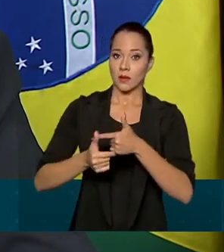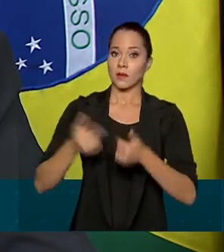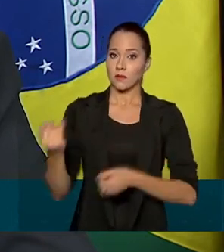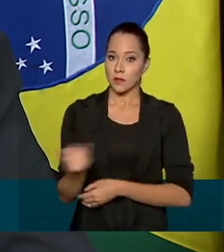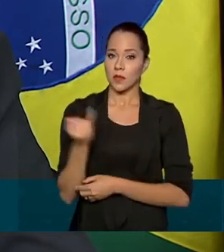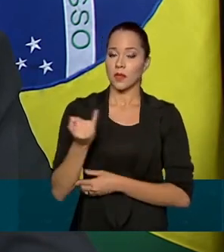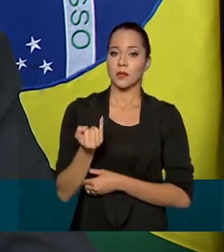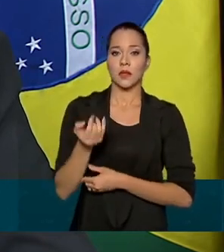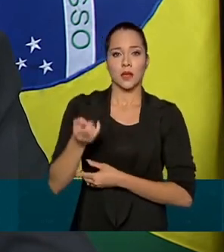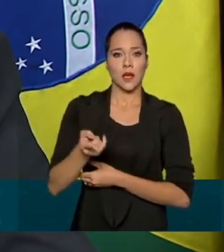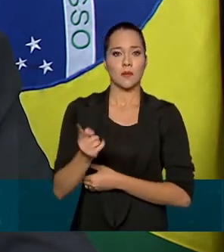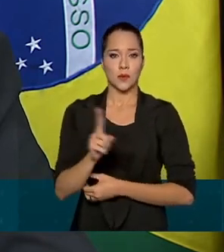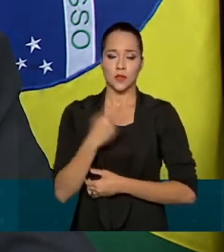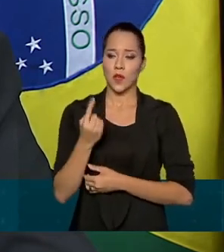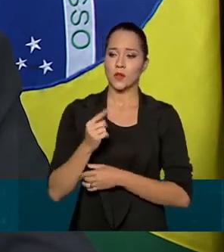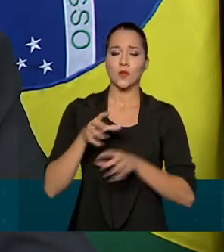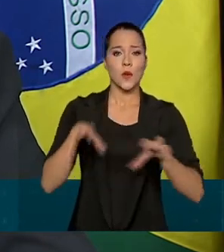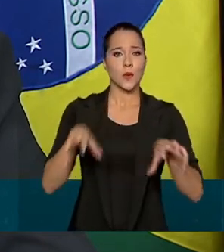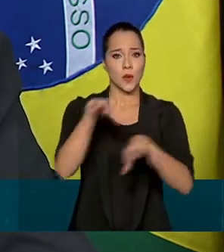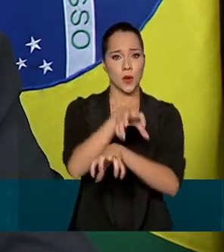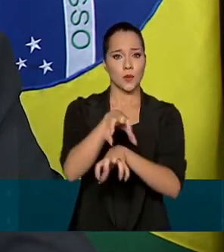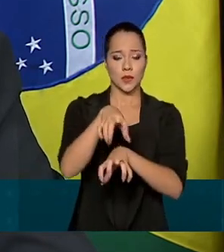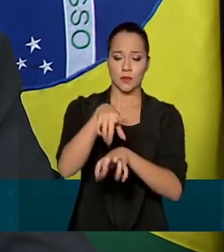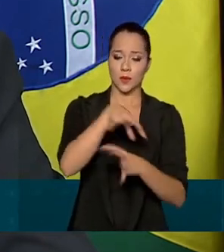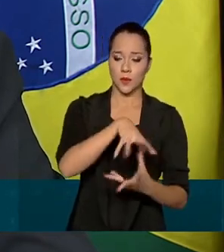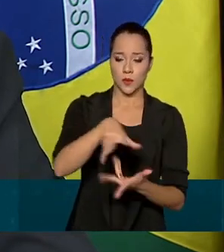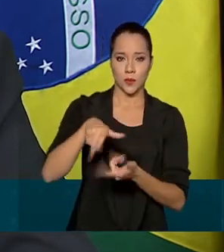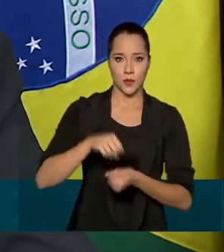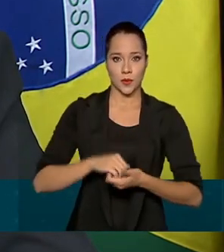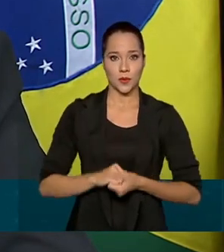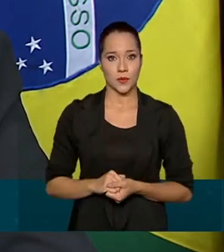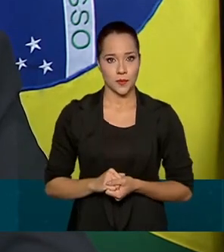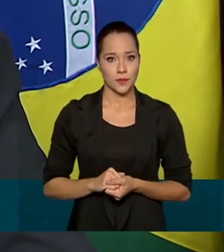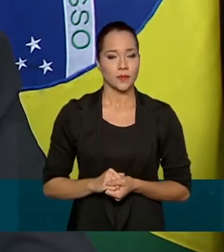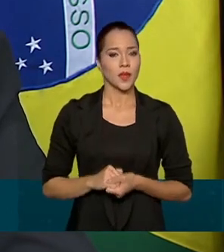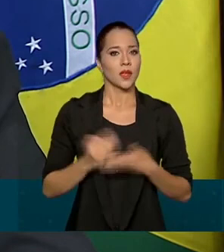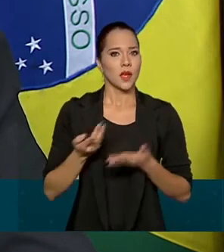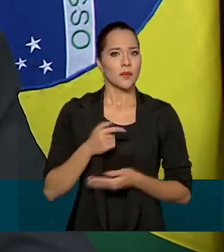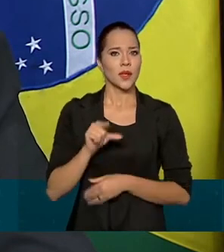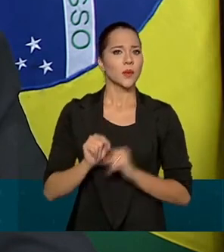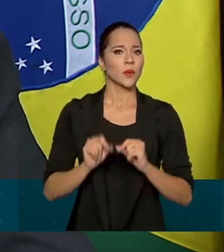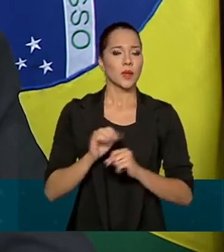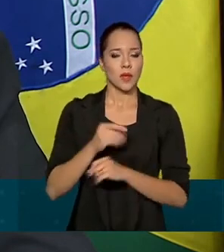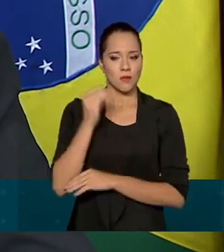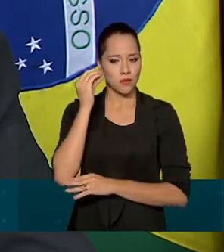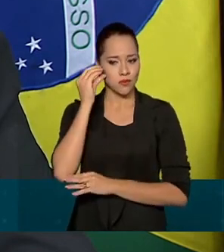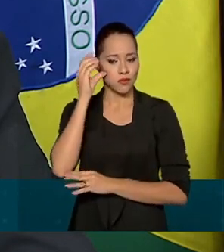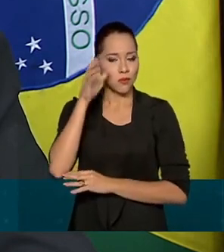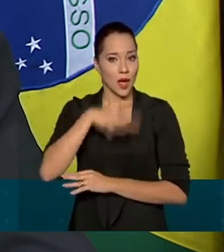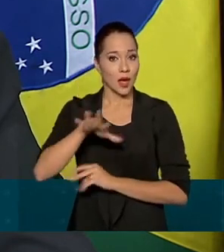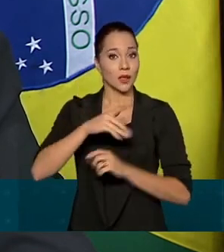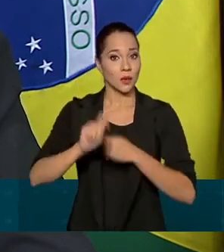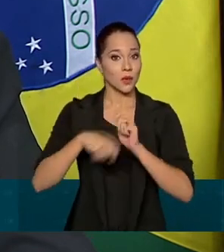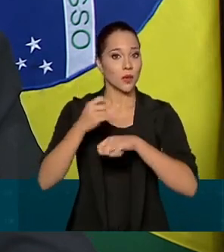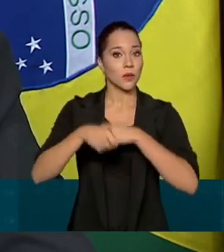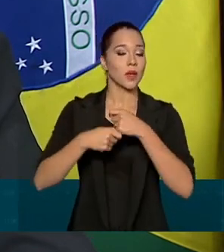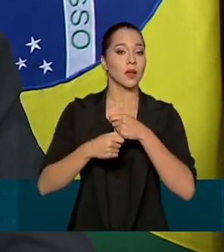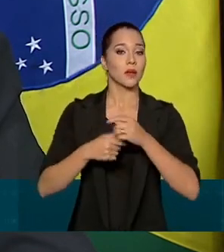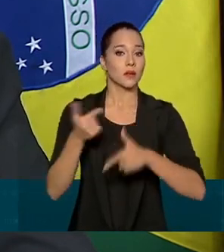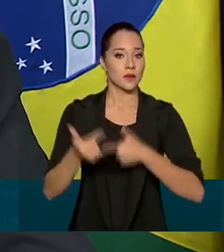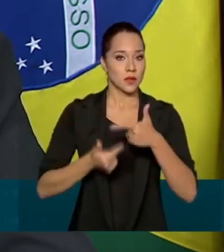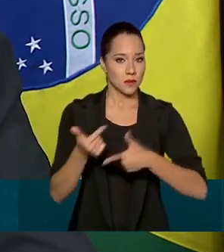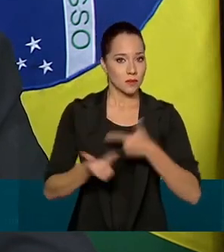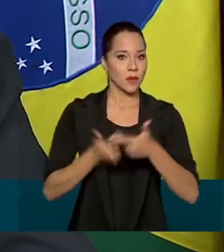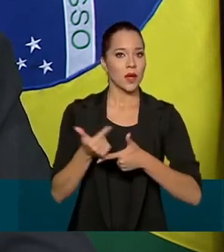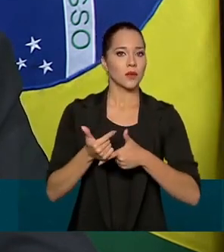prestados por nossos biomas ao planeta, como forma de reconhecer o caráter econômico das atividades